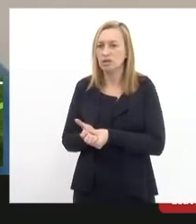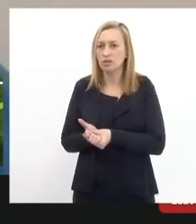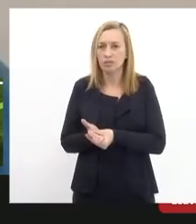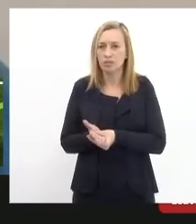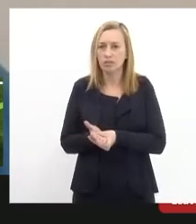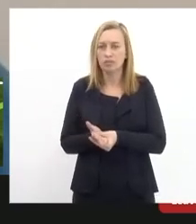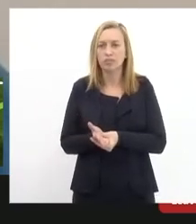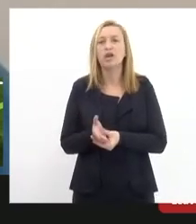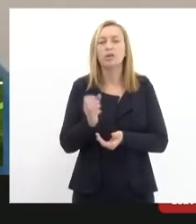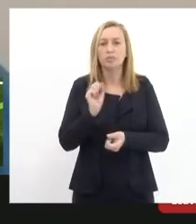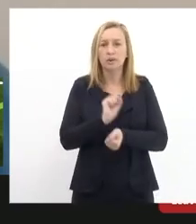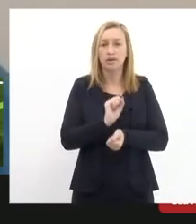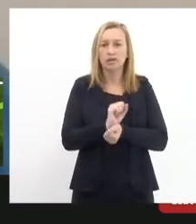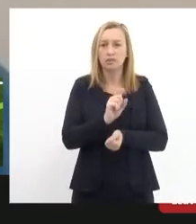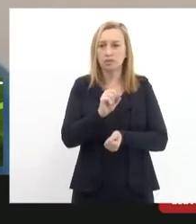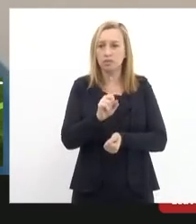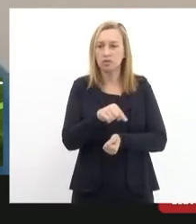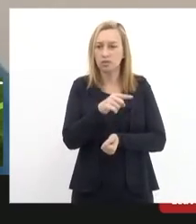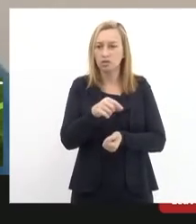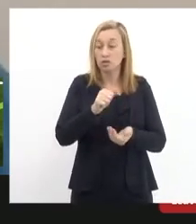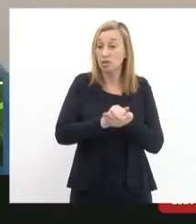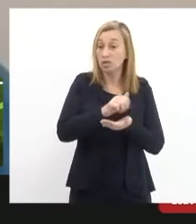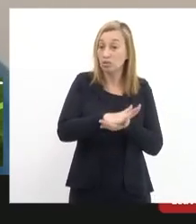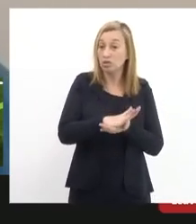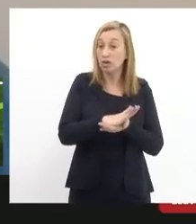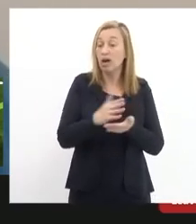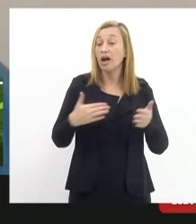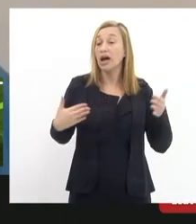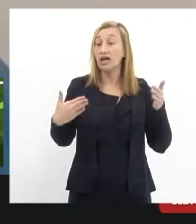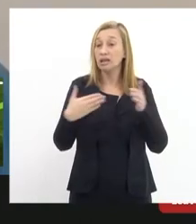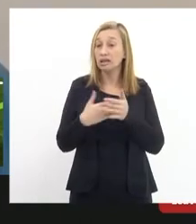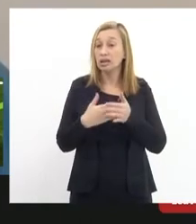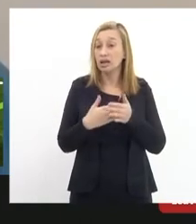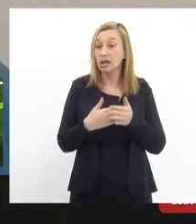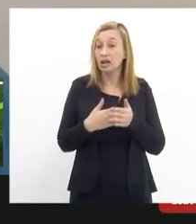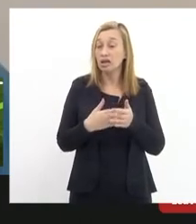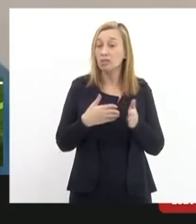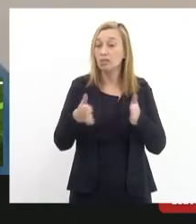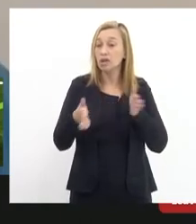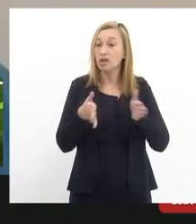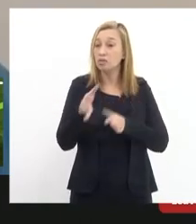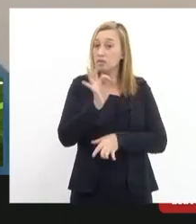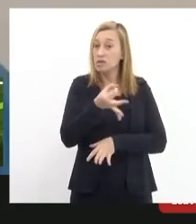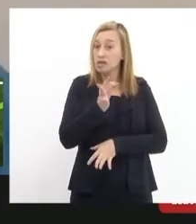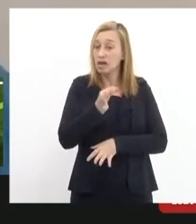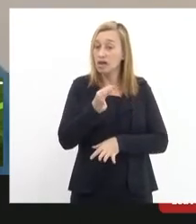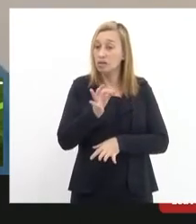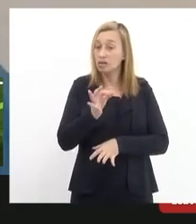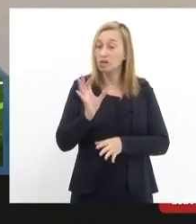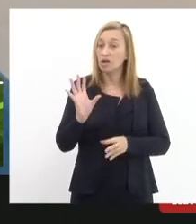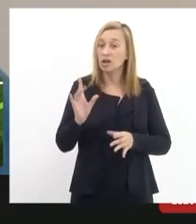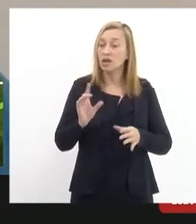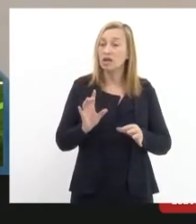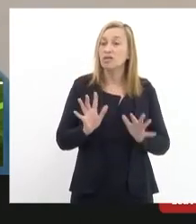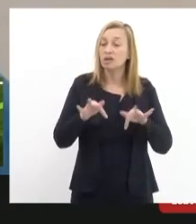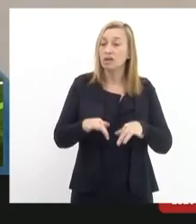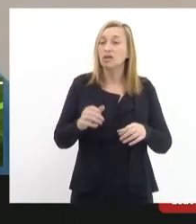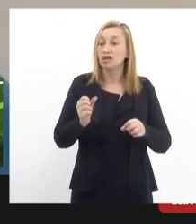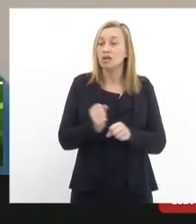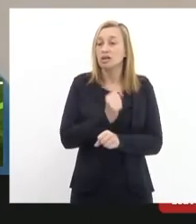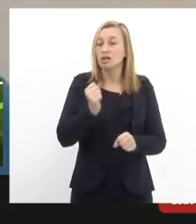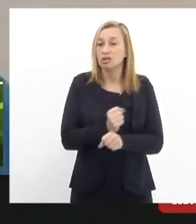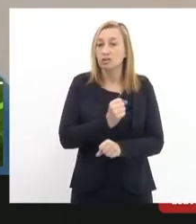determinou a suspensão da eficácia dessa multa até que houvesse uma previsão concreta de conclusão das obras ou seja